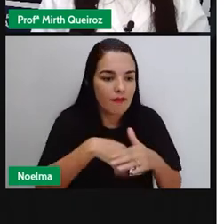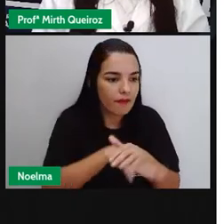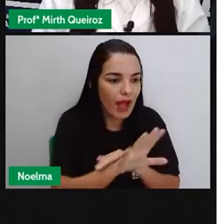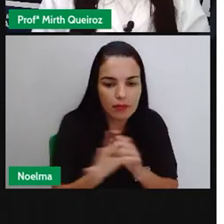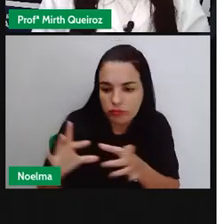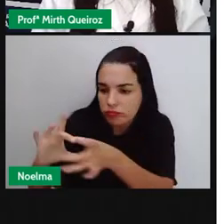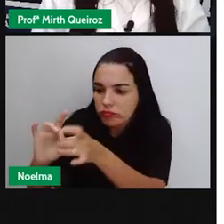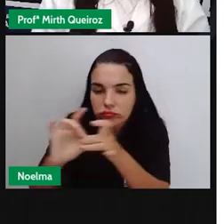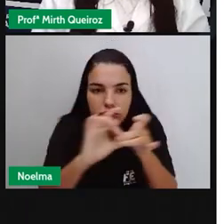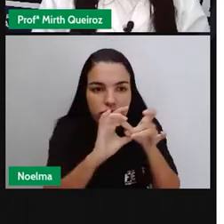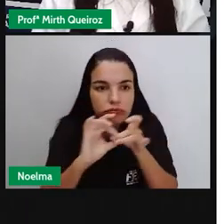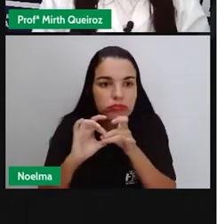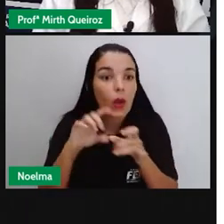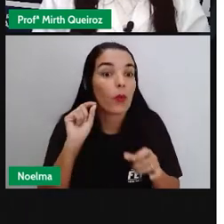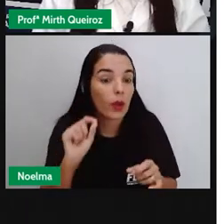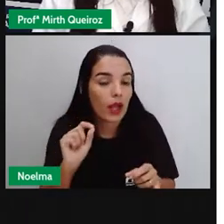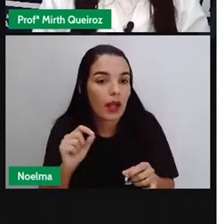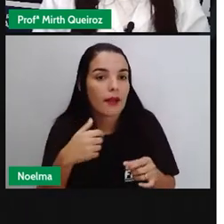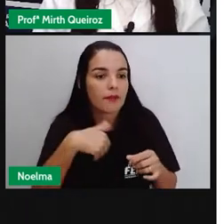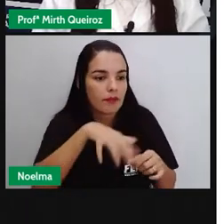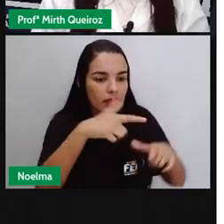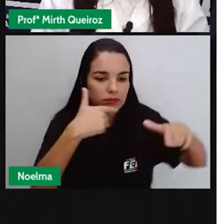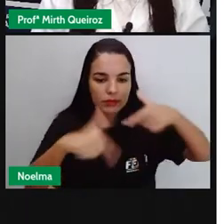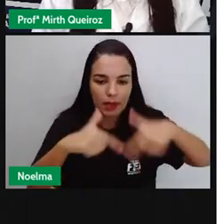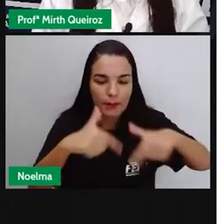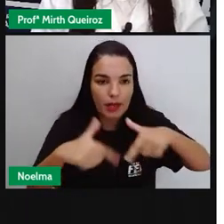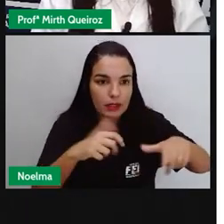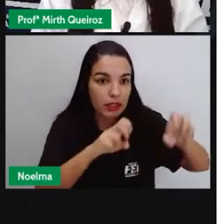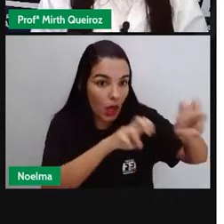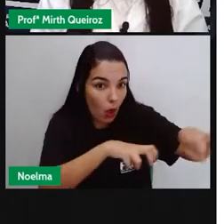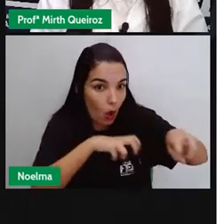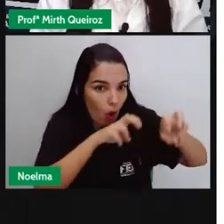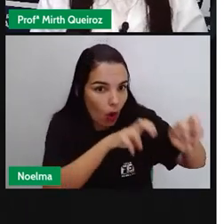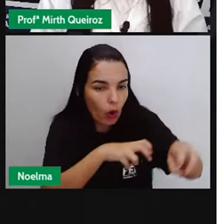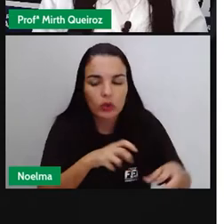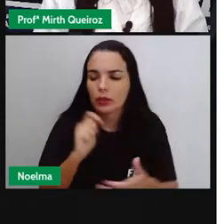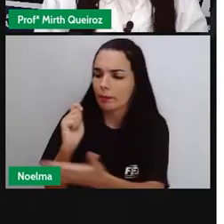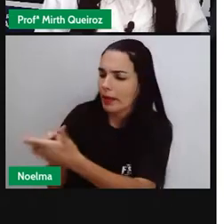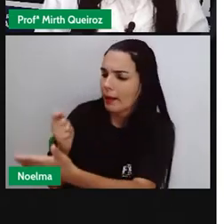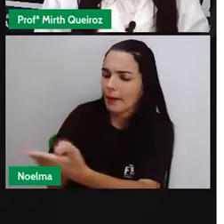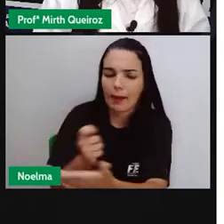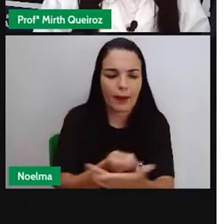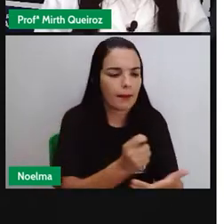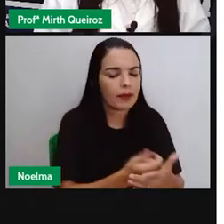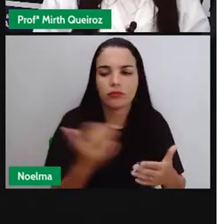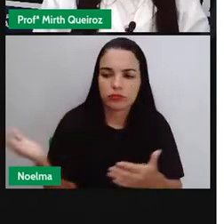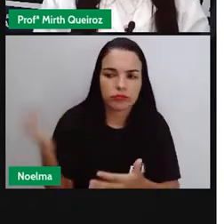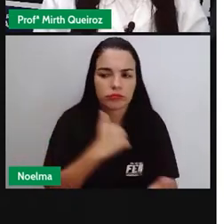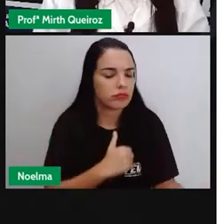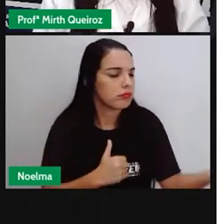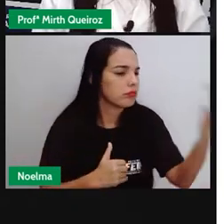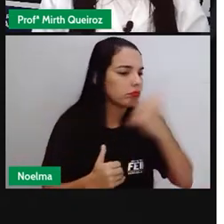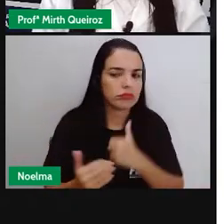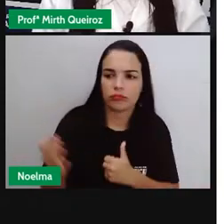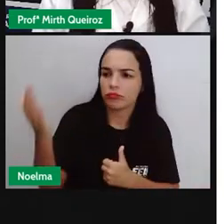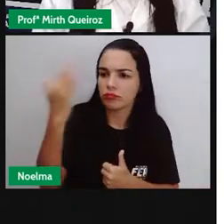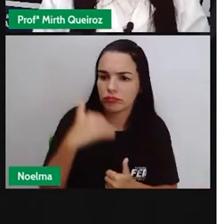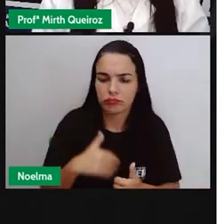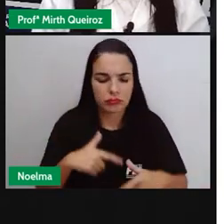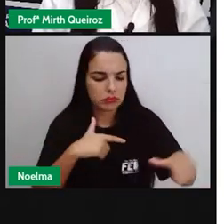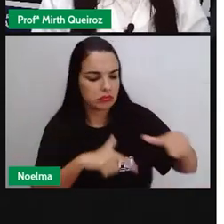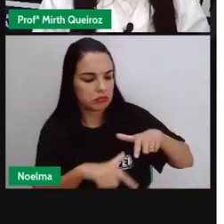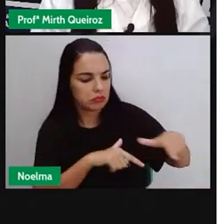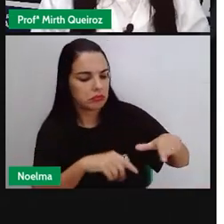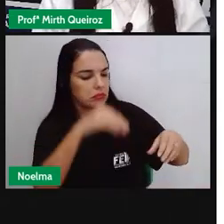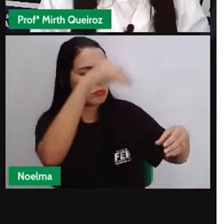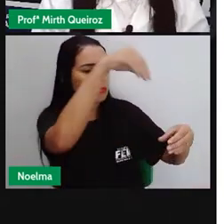sistema, os fazendeiros custeavam a vinda dos imigrantes, né? Pagavam de todas as despesas para eles virem até o Brasil, fazendo com